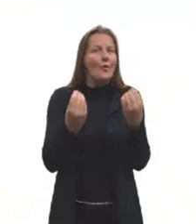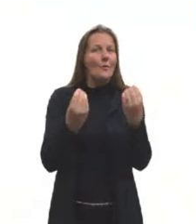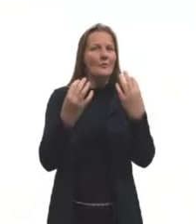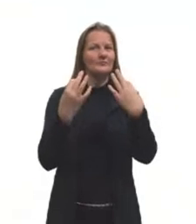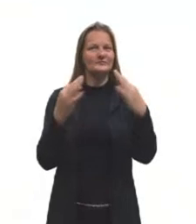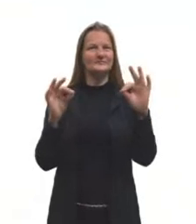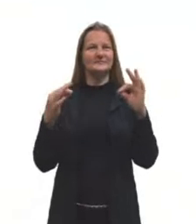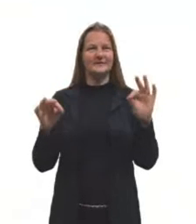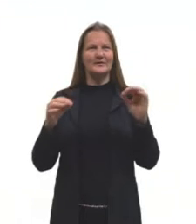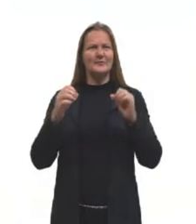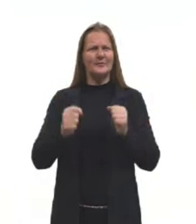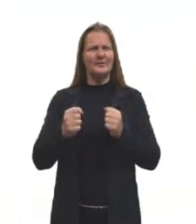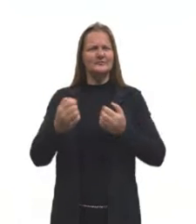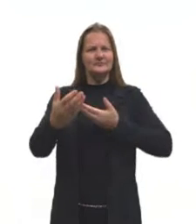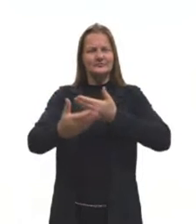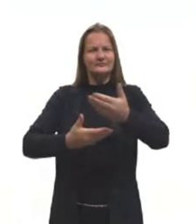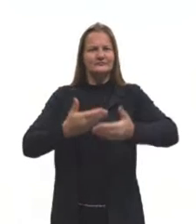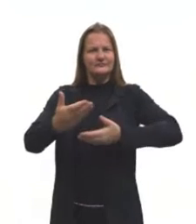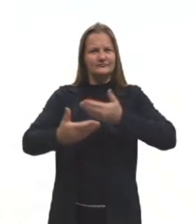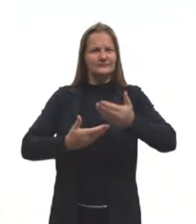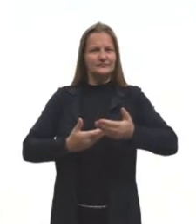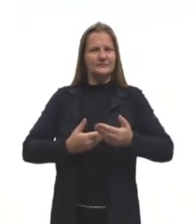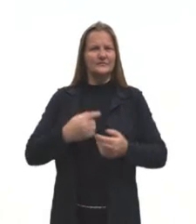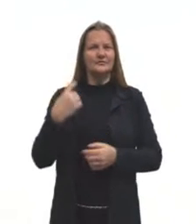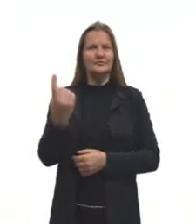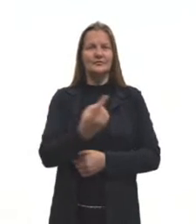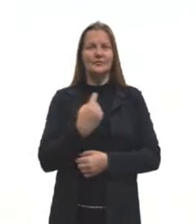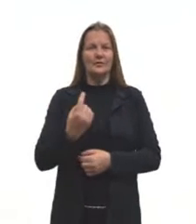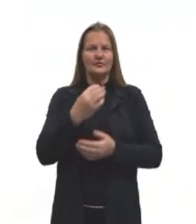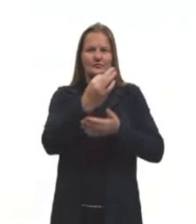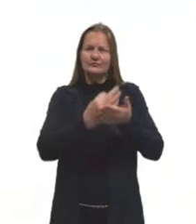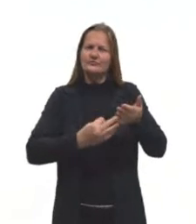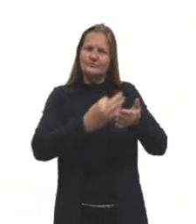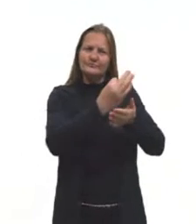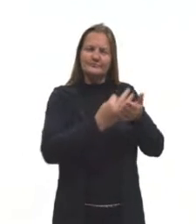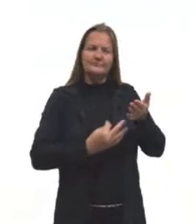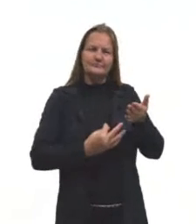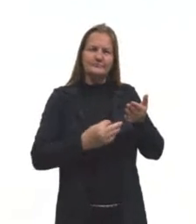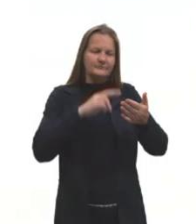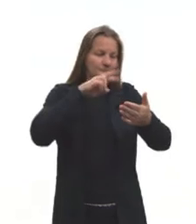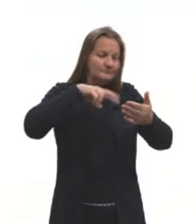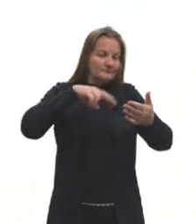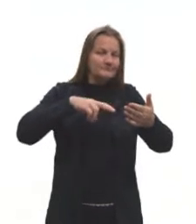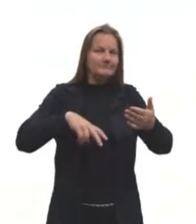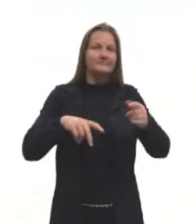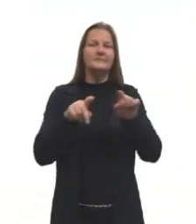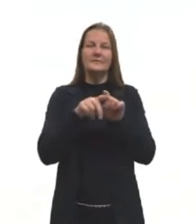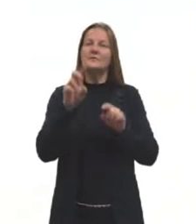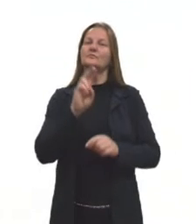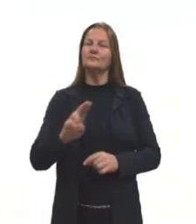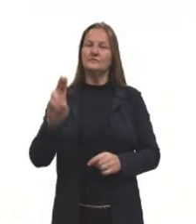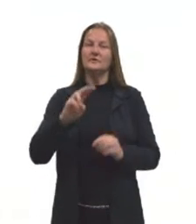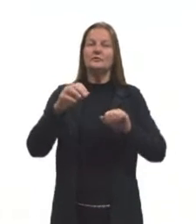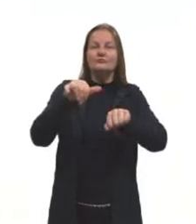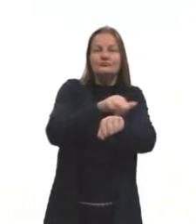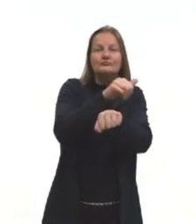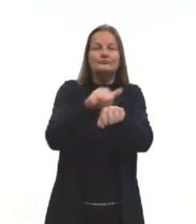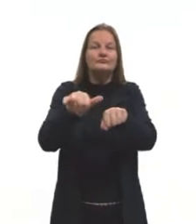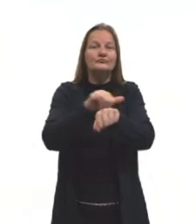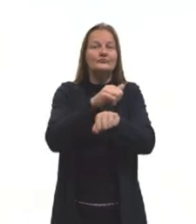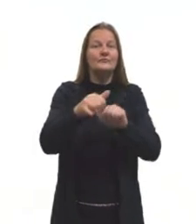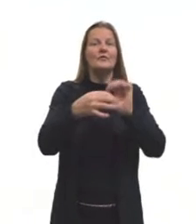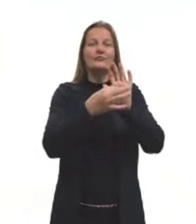sintaxe pode interferir na nossa interpretação textual e como ela pode ser usada como estratégia